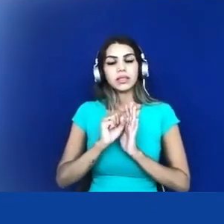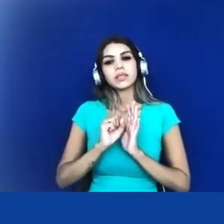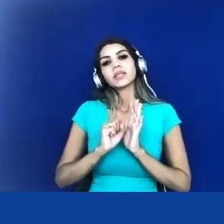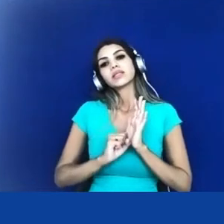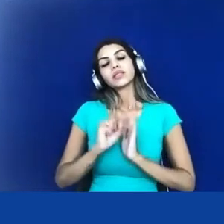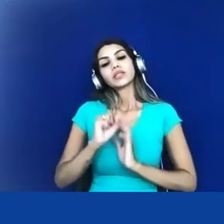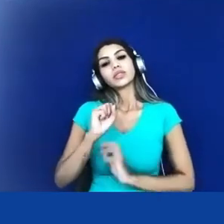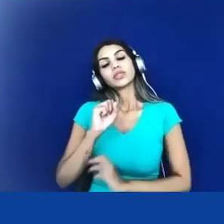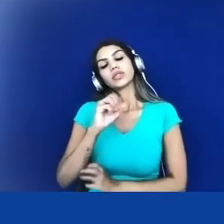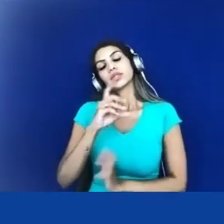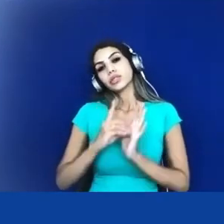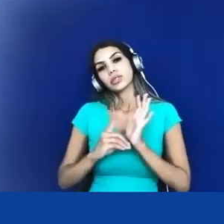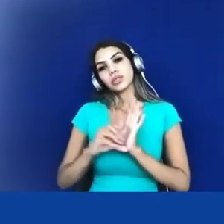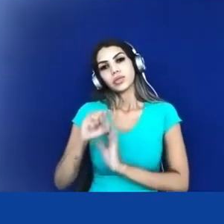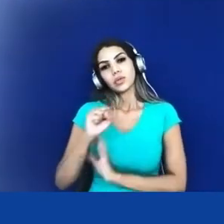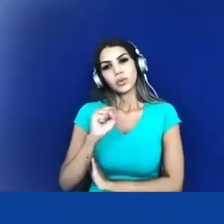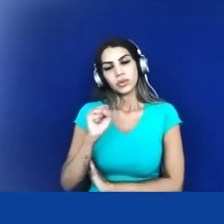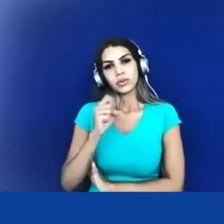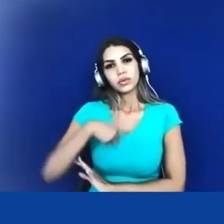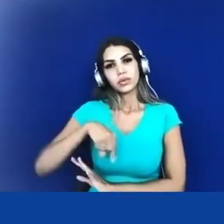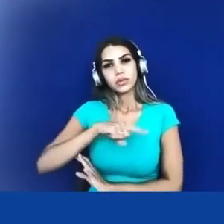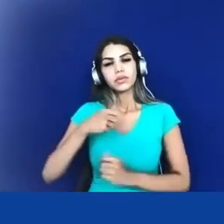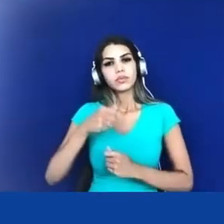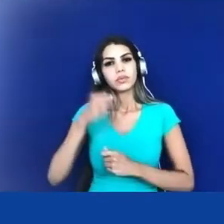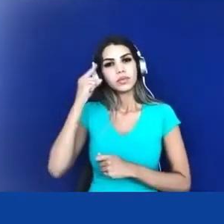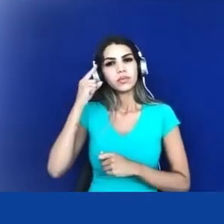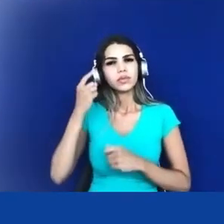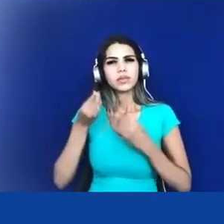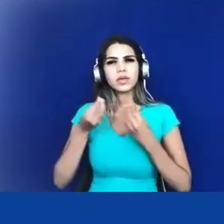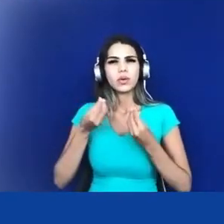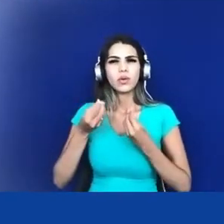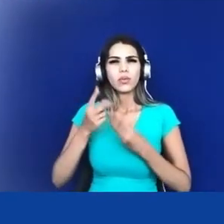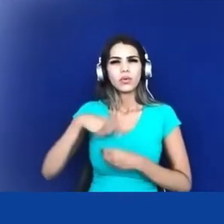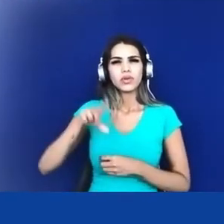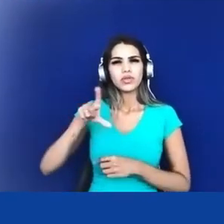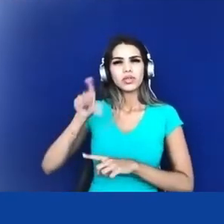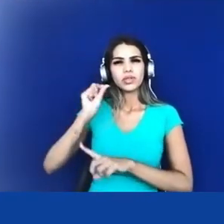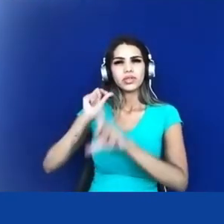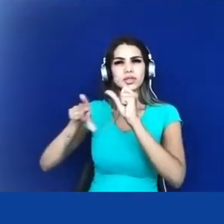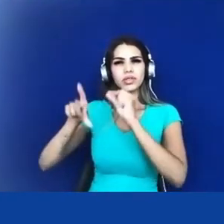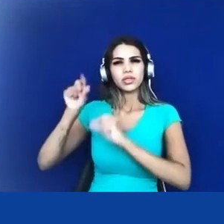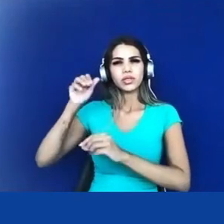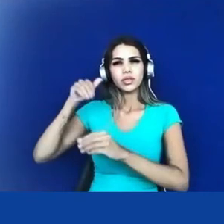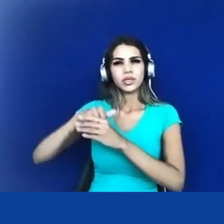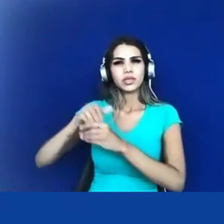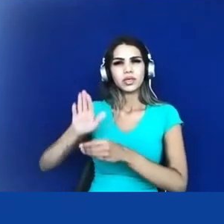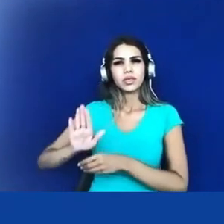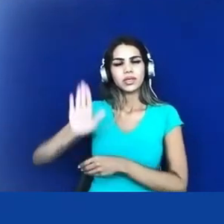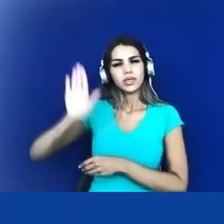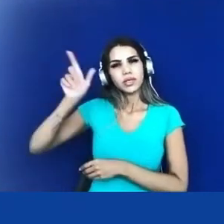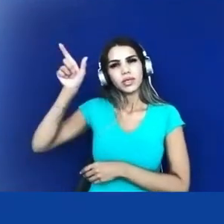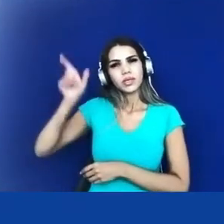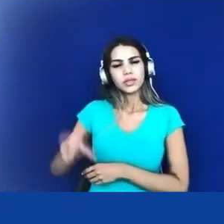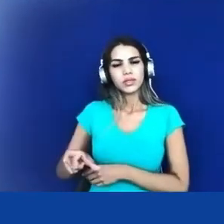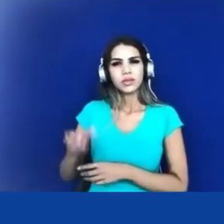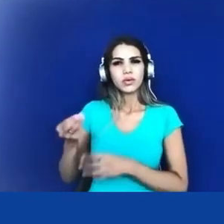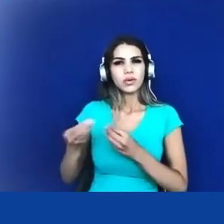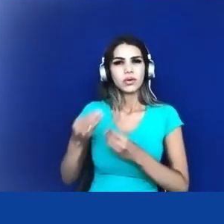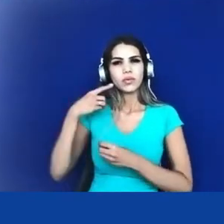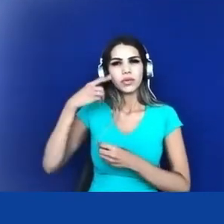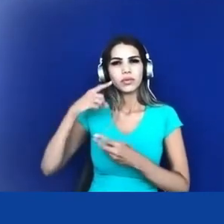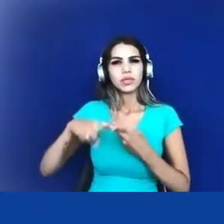elege os nossos mandatários os nossos presidentes os nossos deputados sem que eles